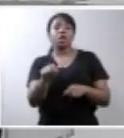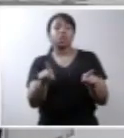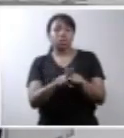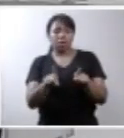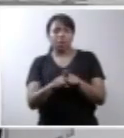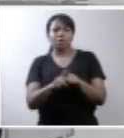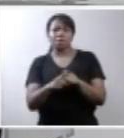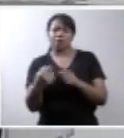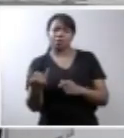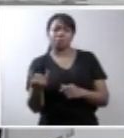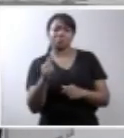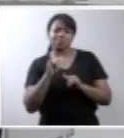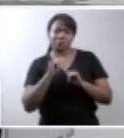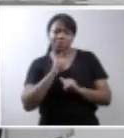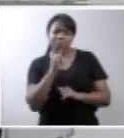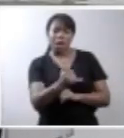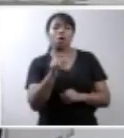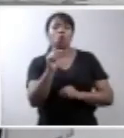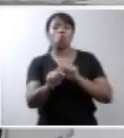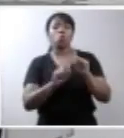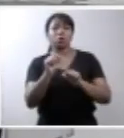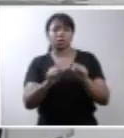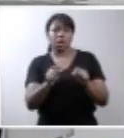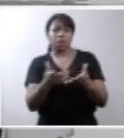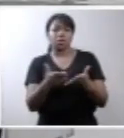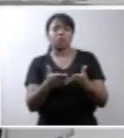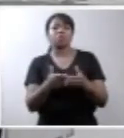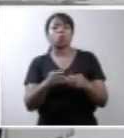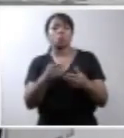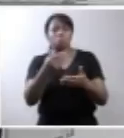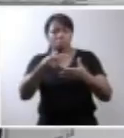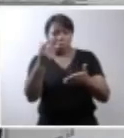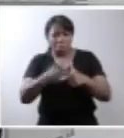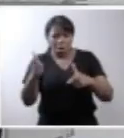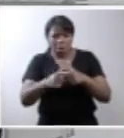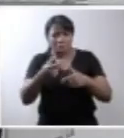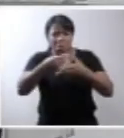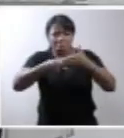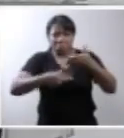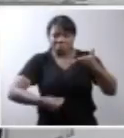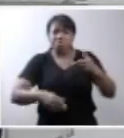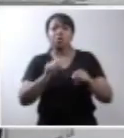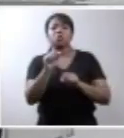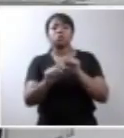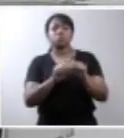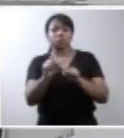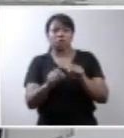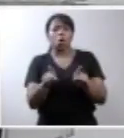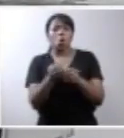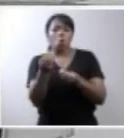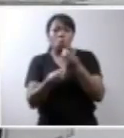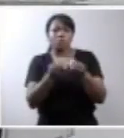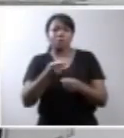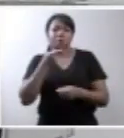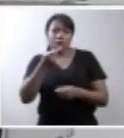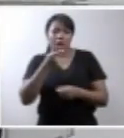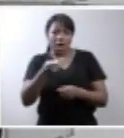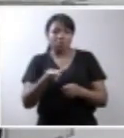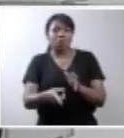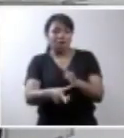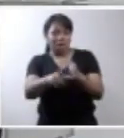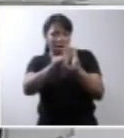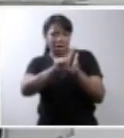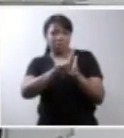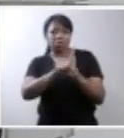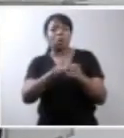dizer para a gente trazer situações de maior degeneração menor degeneração e mesmo como foi dito pela colega